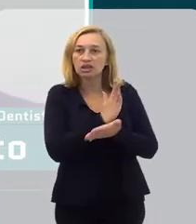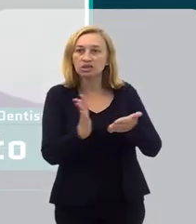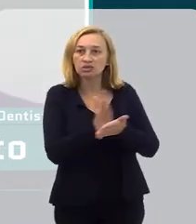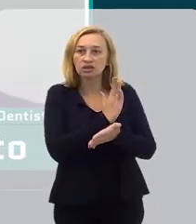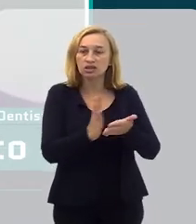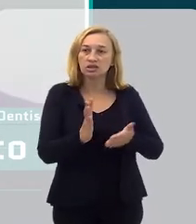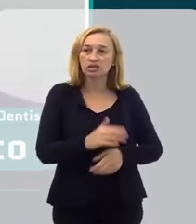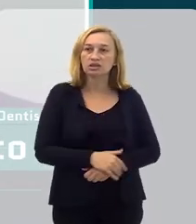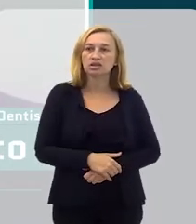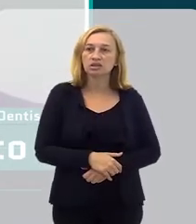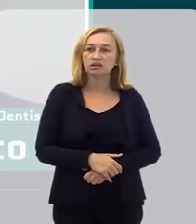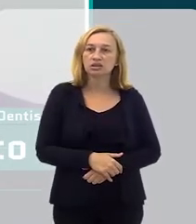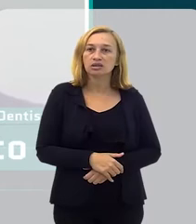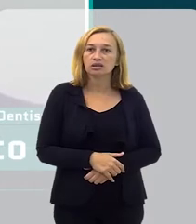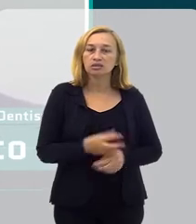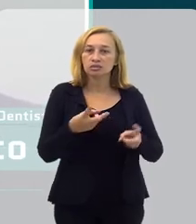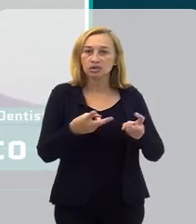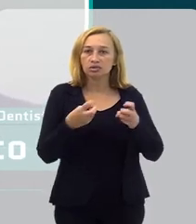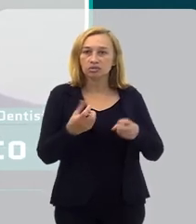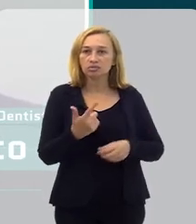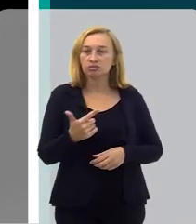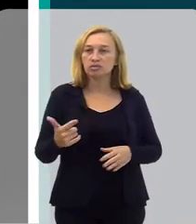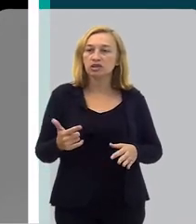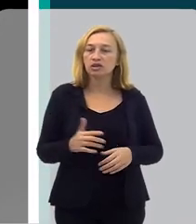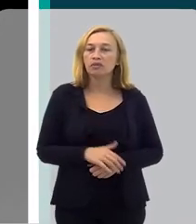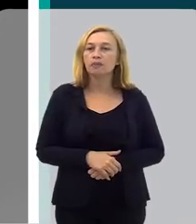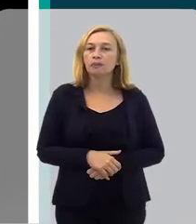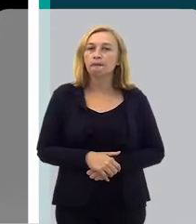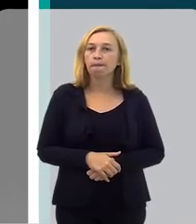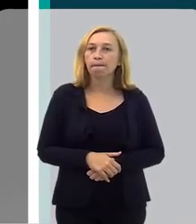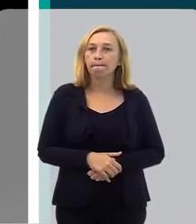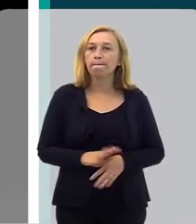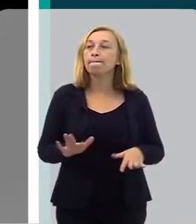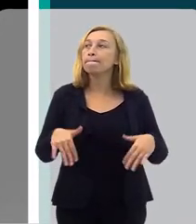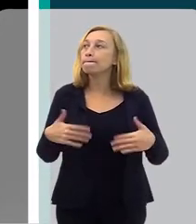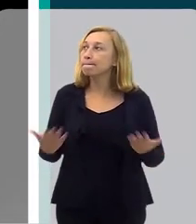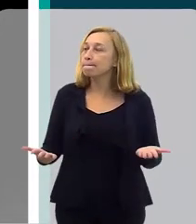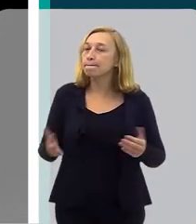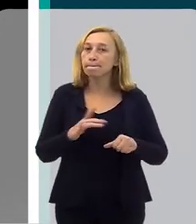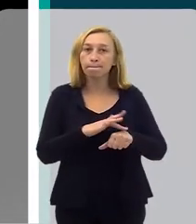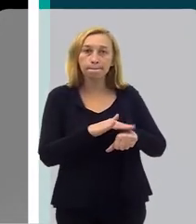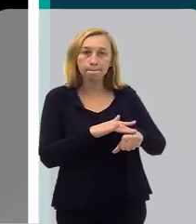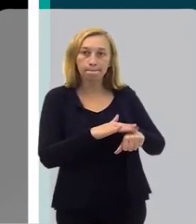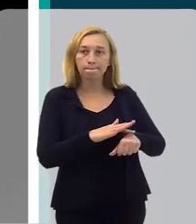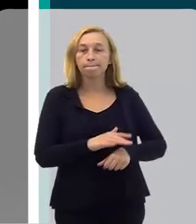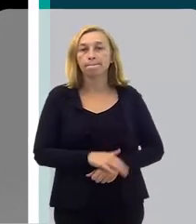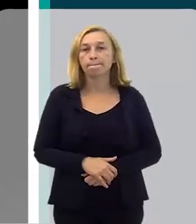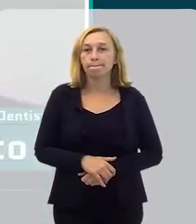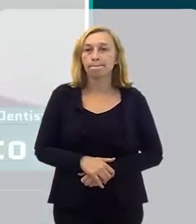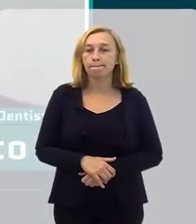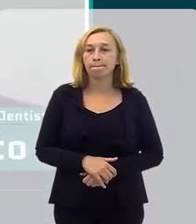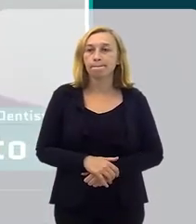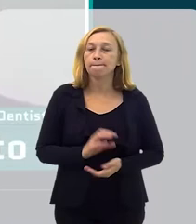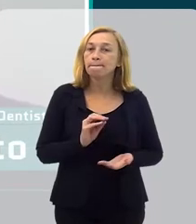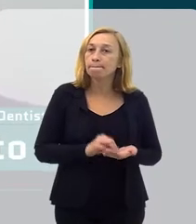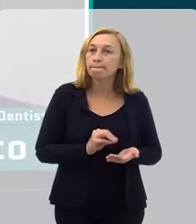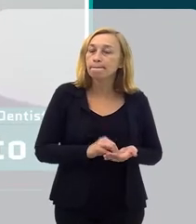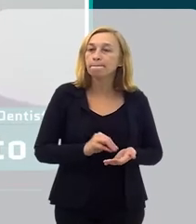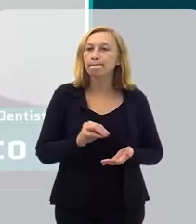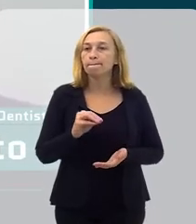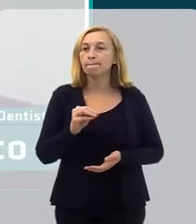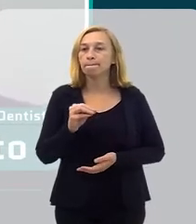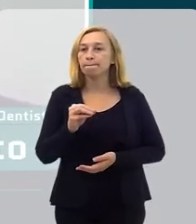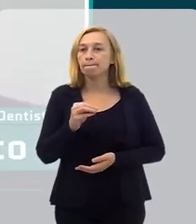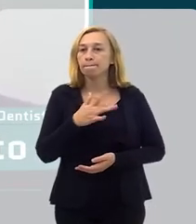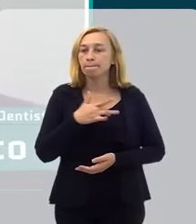muitas vezes se torna imperceptível. Quais as doenças que a falta de